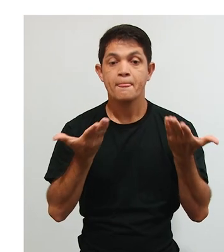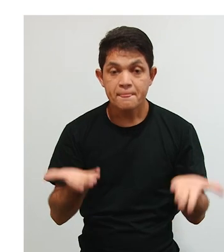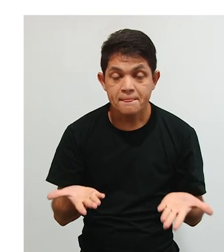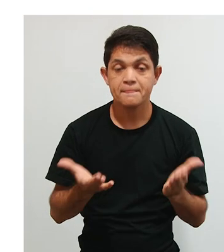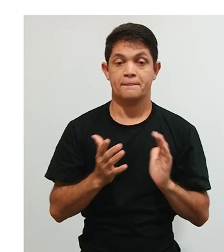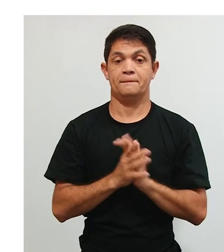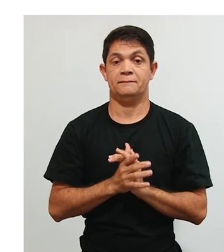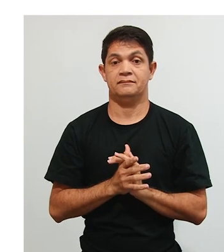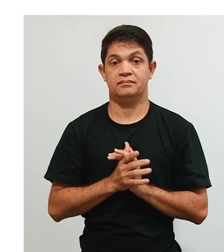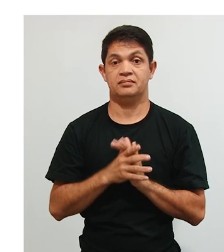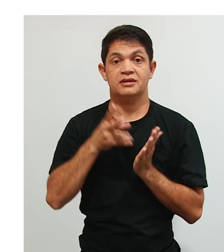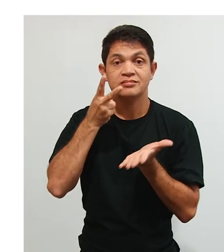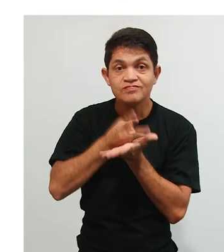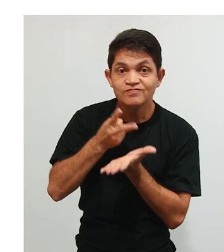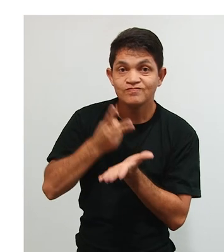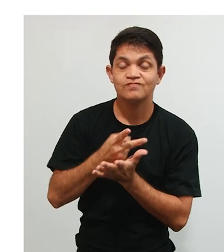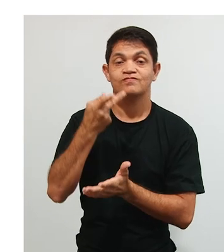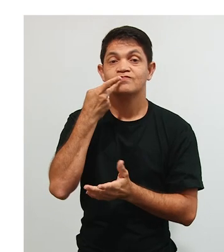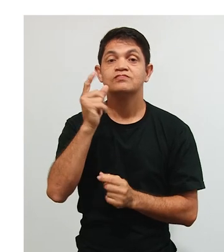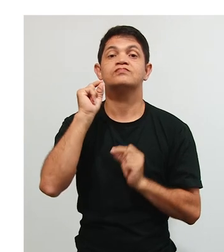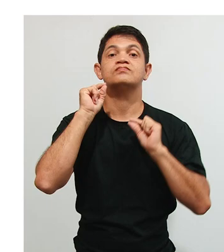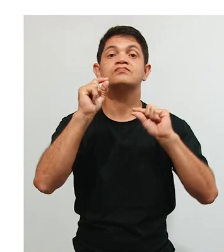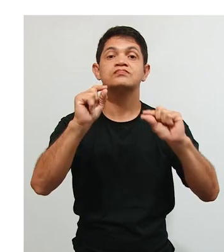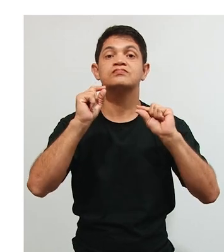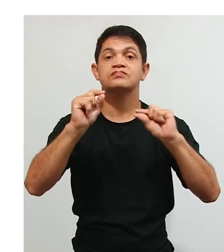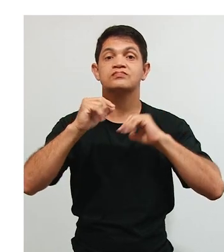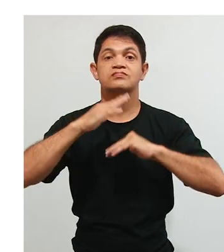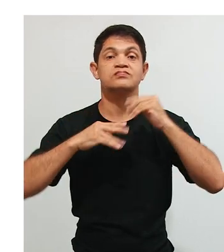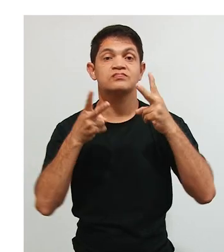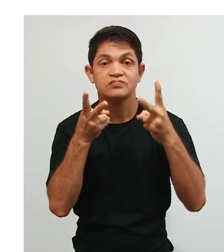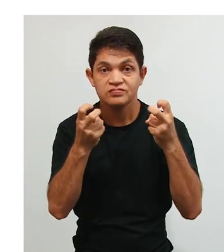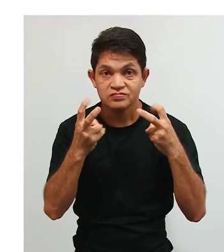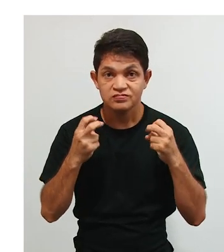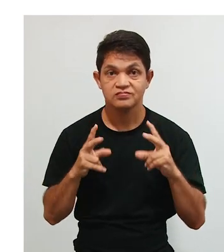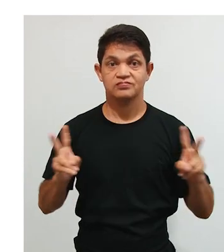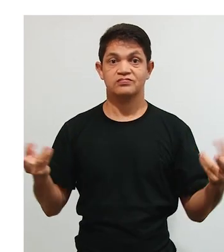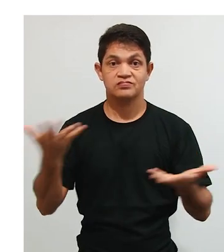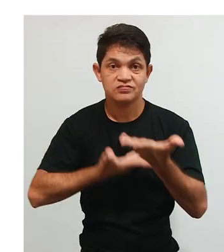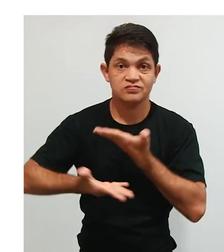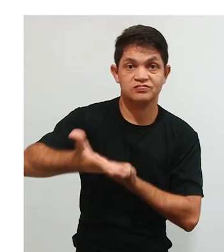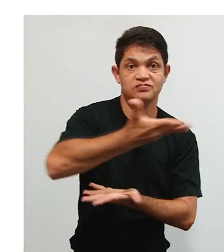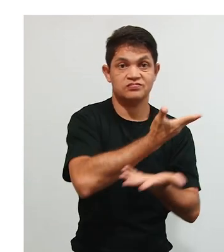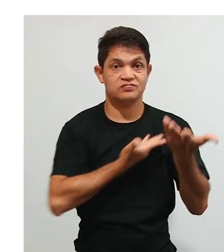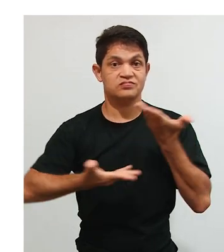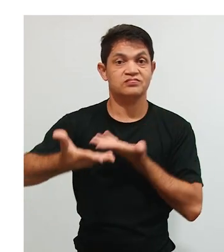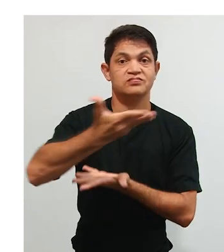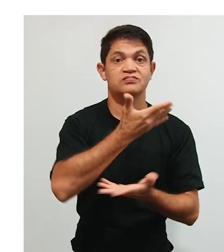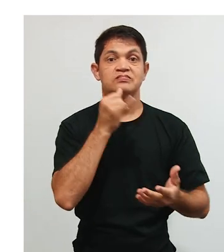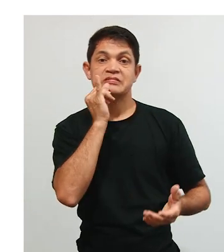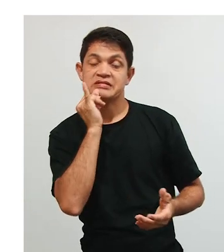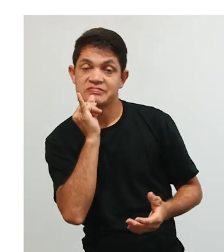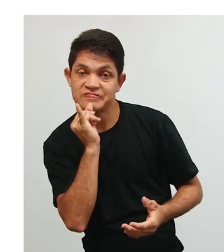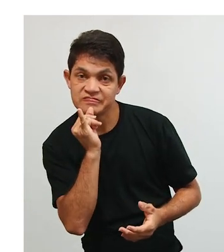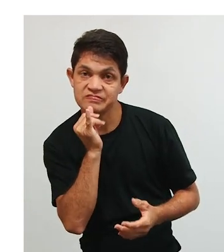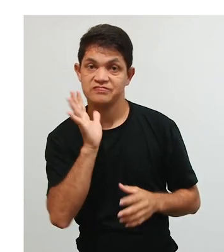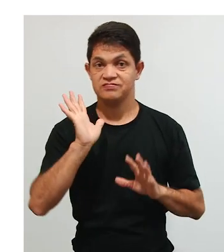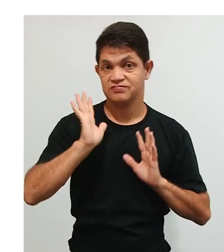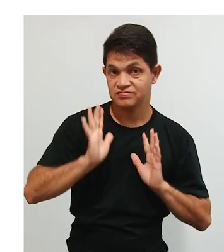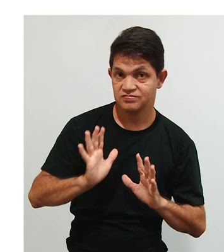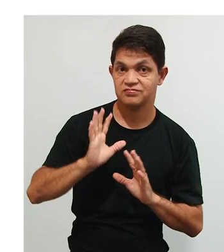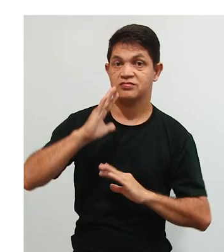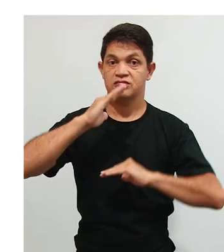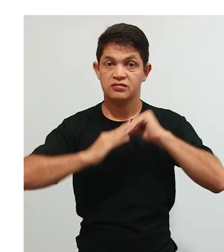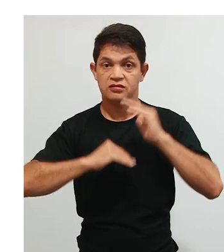interacionismo, como o nome já fala, né, interação entre aquilo que nós temos de inato